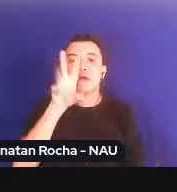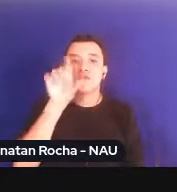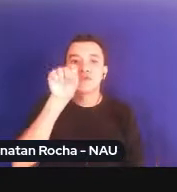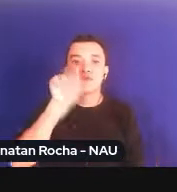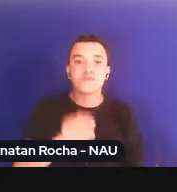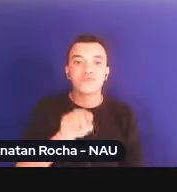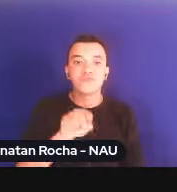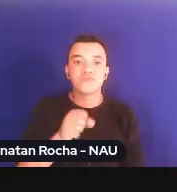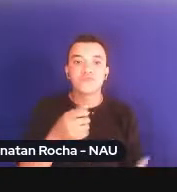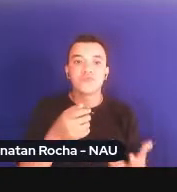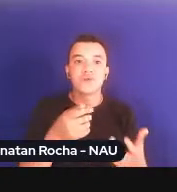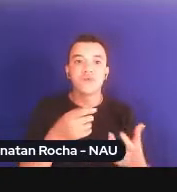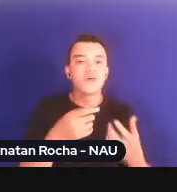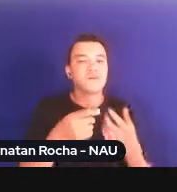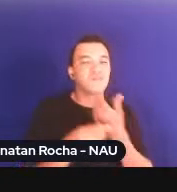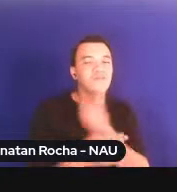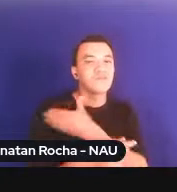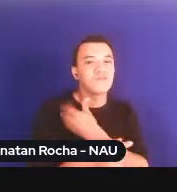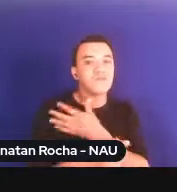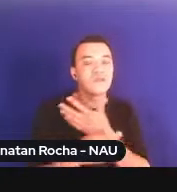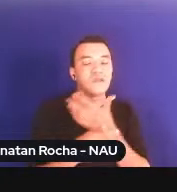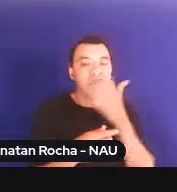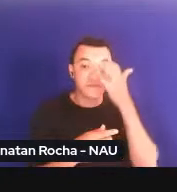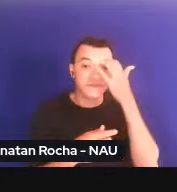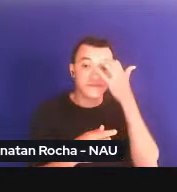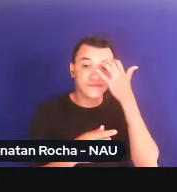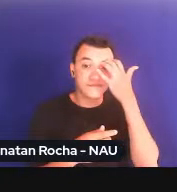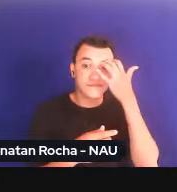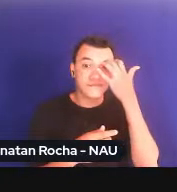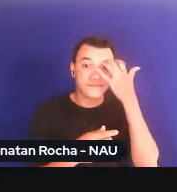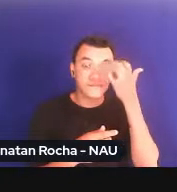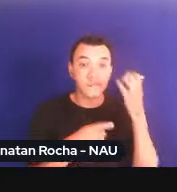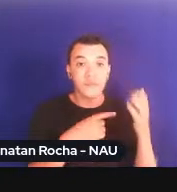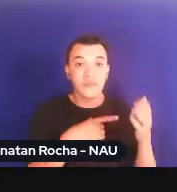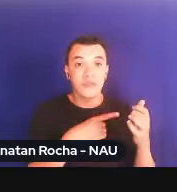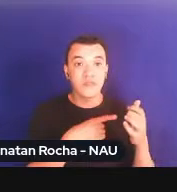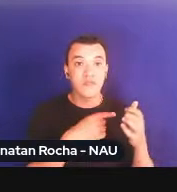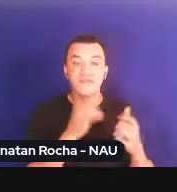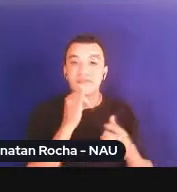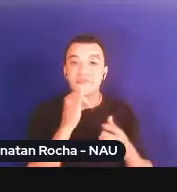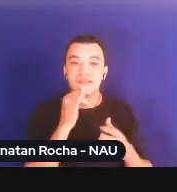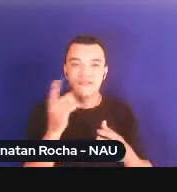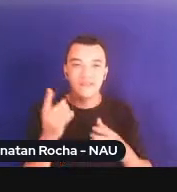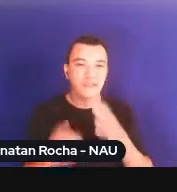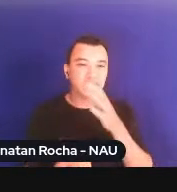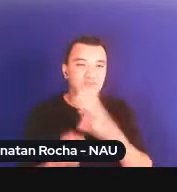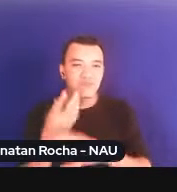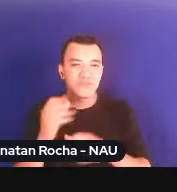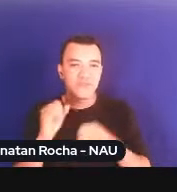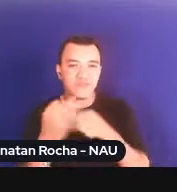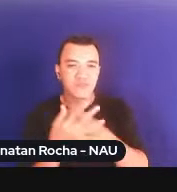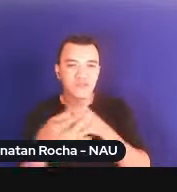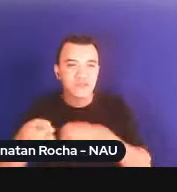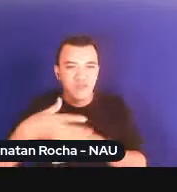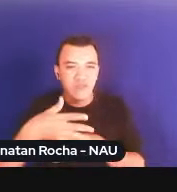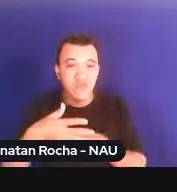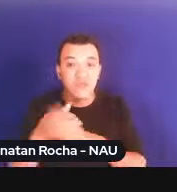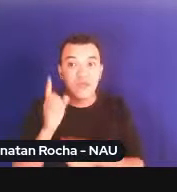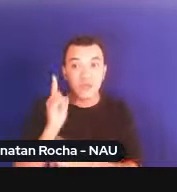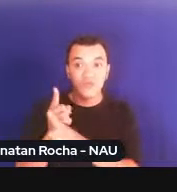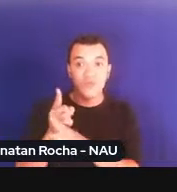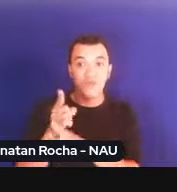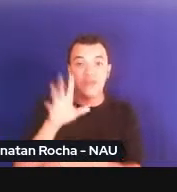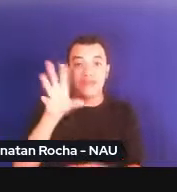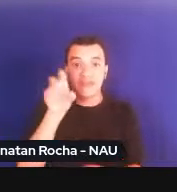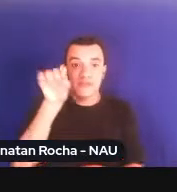pelo reconhecimento desta nova variante do novo coronavírus, é interessante perceber que